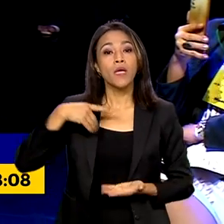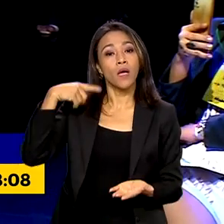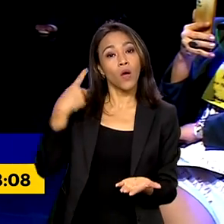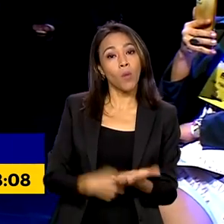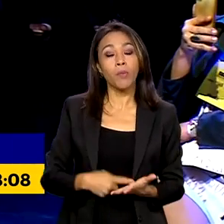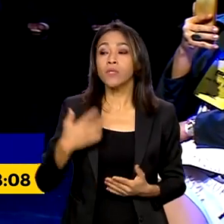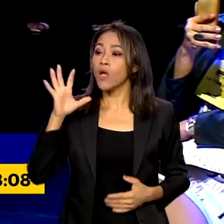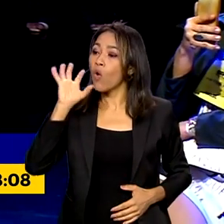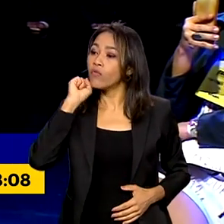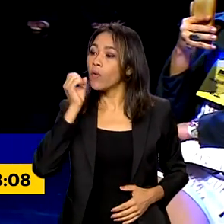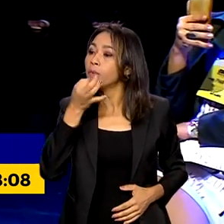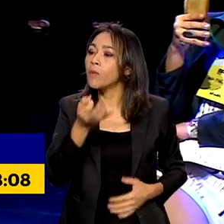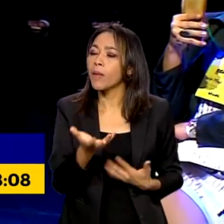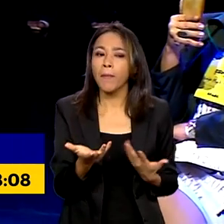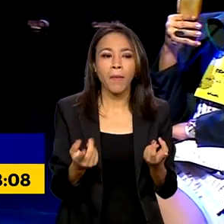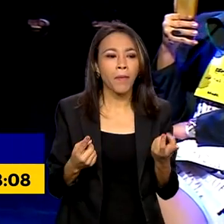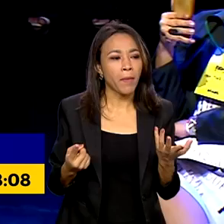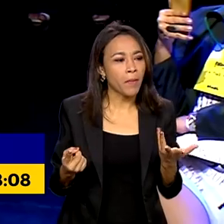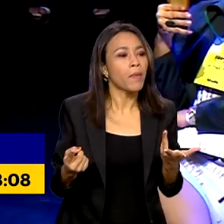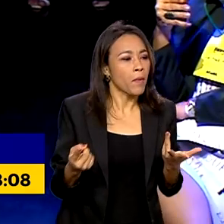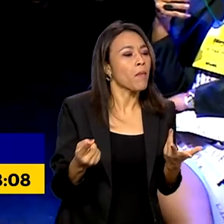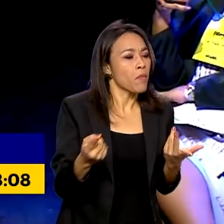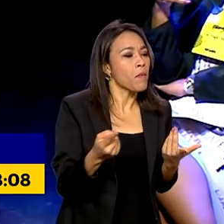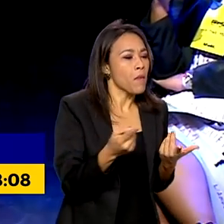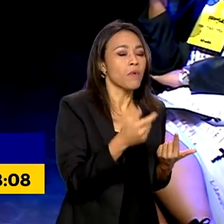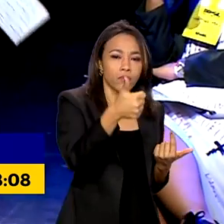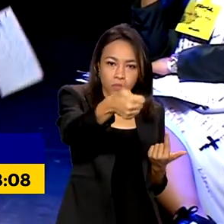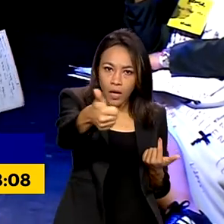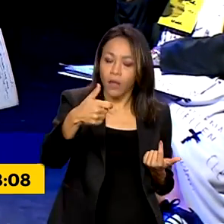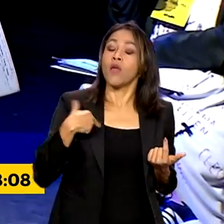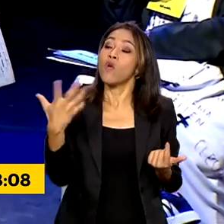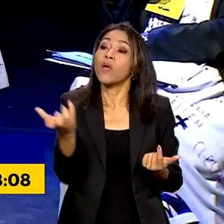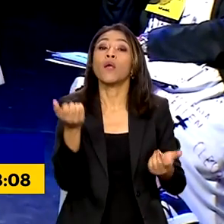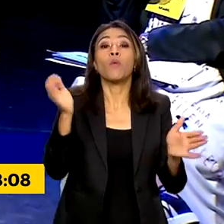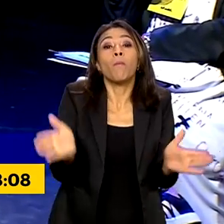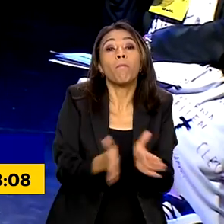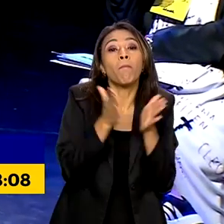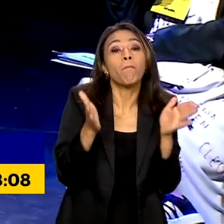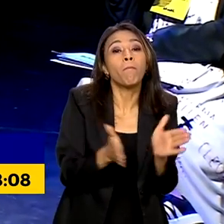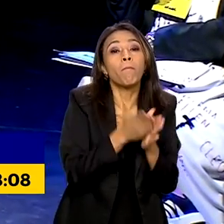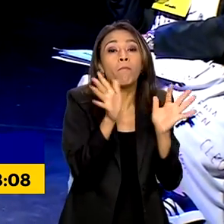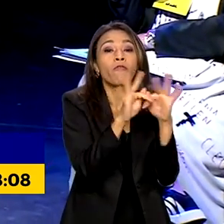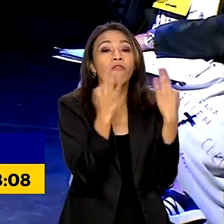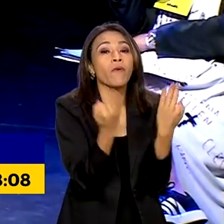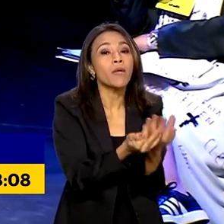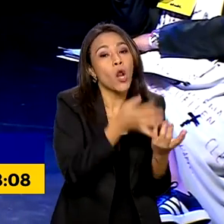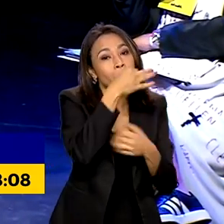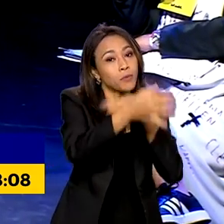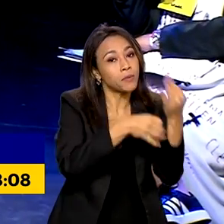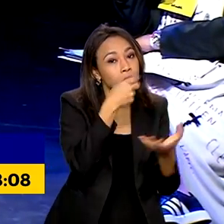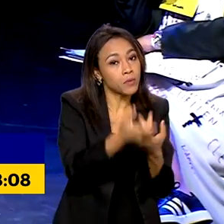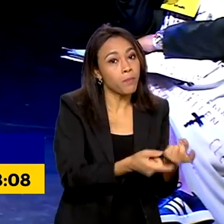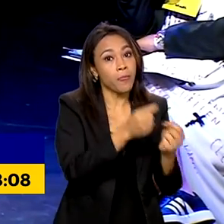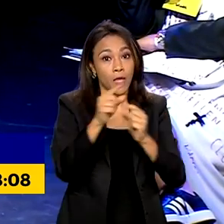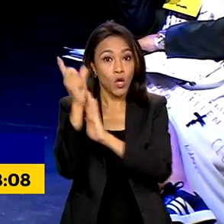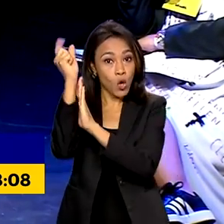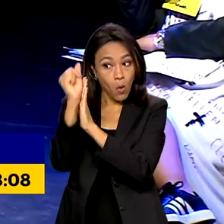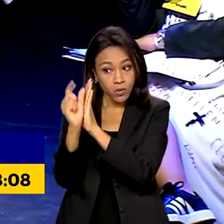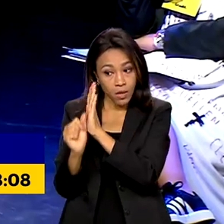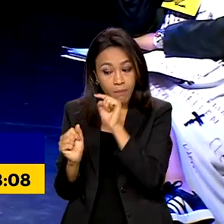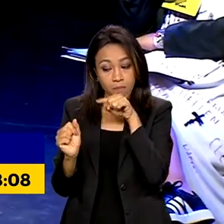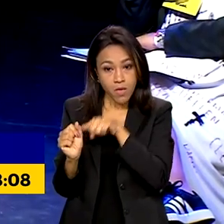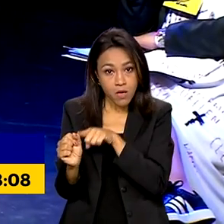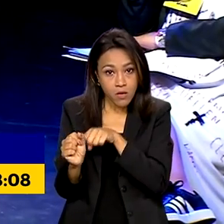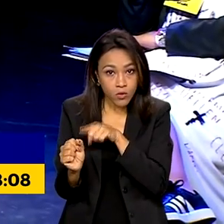presidente Lula me deu uma determinação. Ele falou, Simone, eu quero o pobre no orçamento e que o orçamento e o planejamento seja